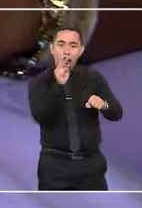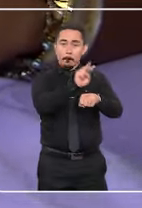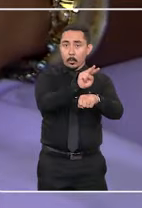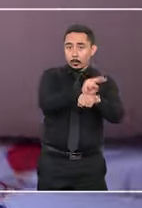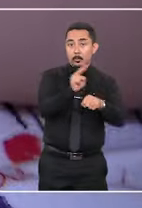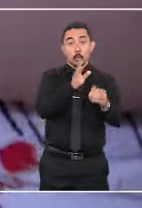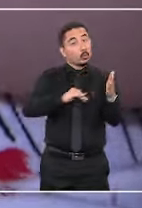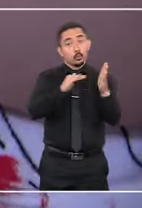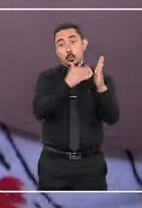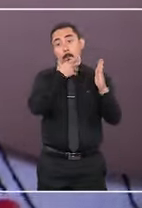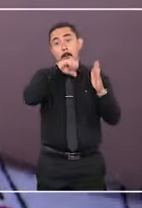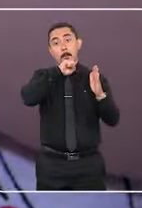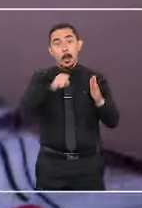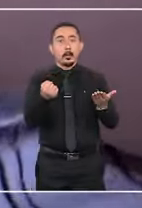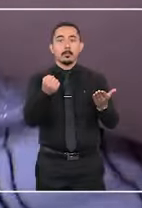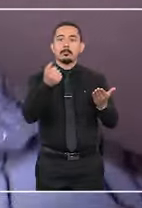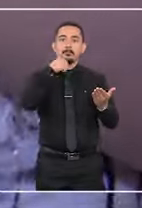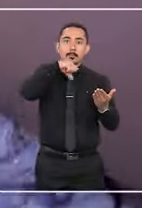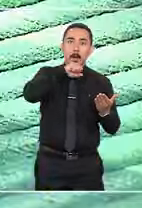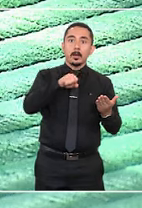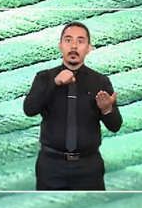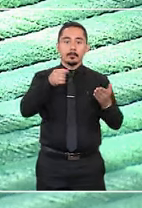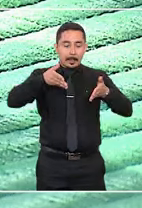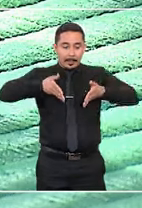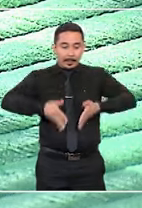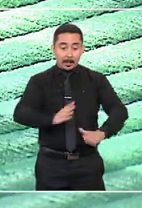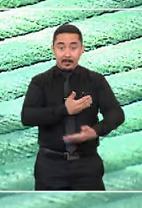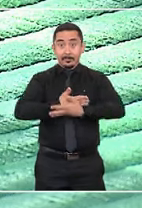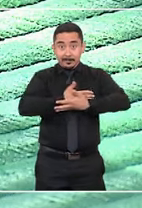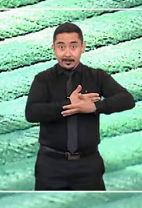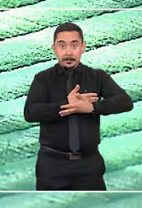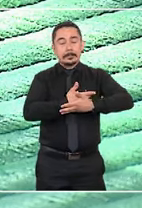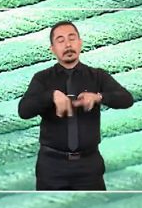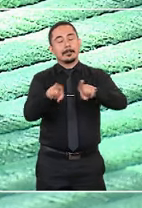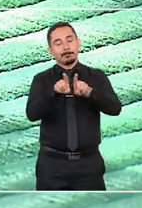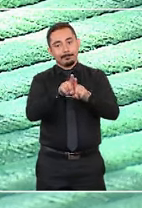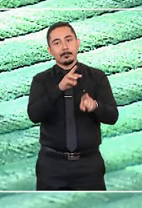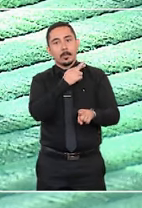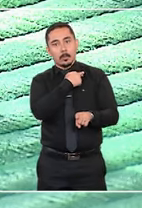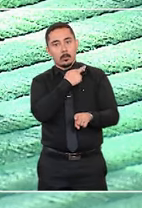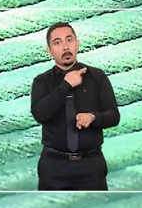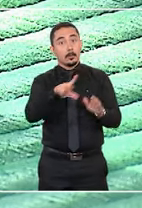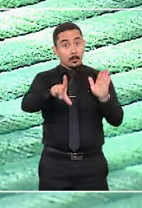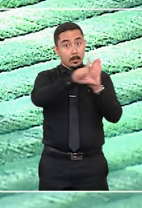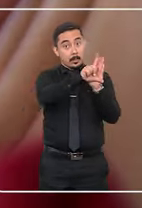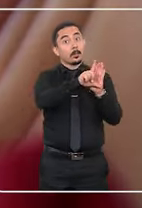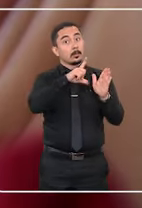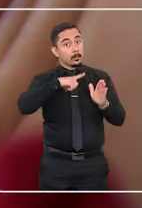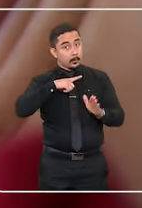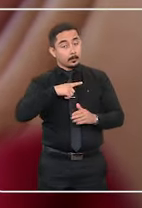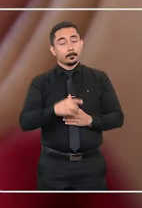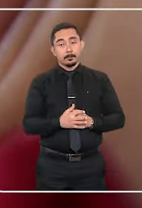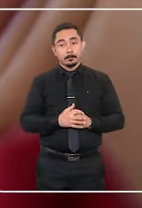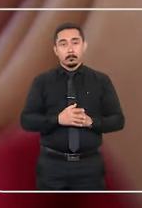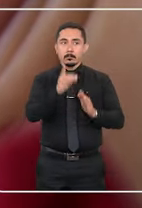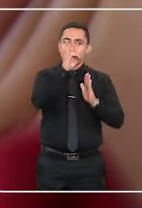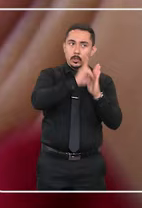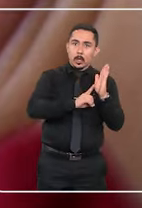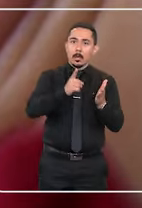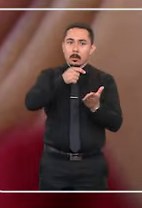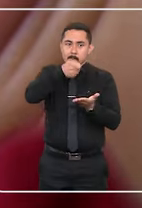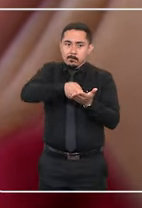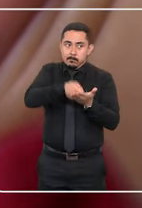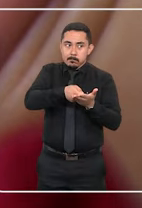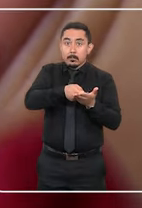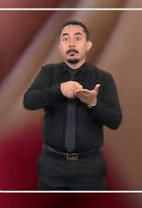proteção. Para os pais, o nascimento de uma criança também representa uma responsabilidade legal. Direitos e deveres que, por